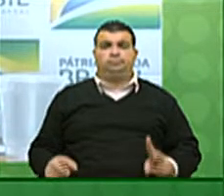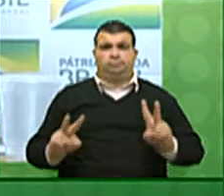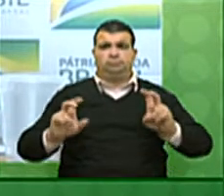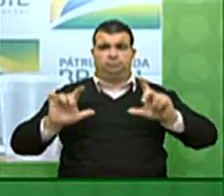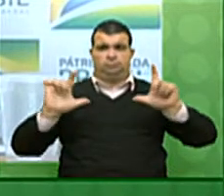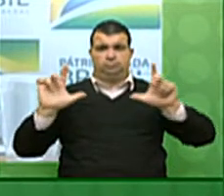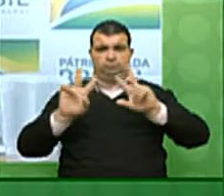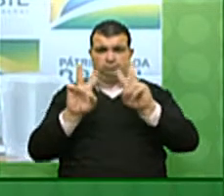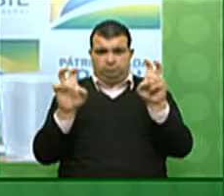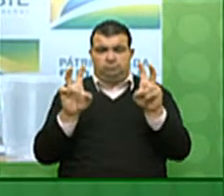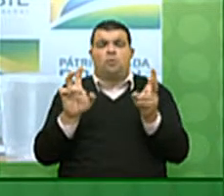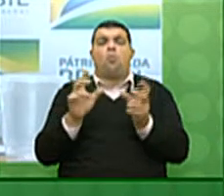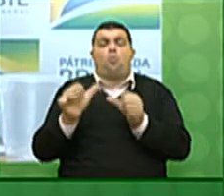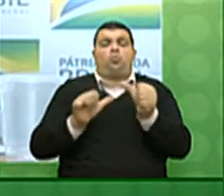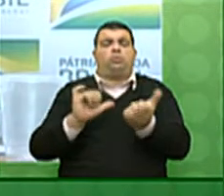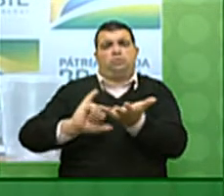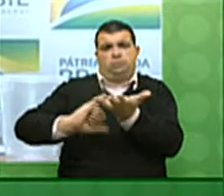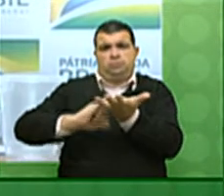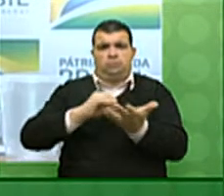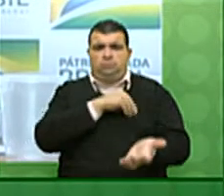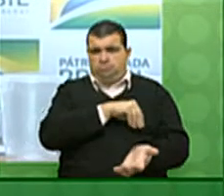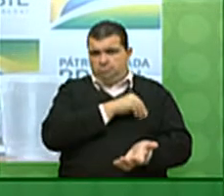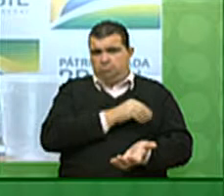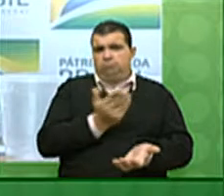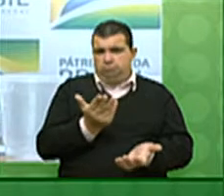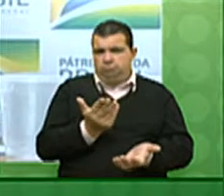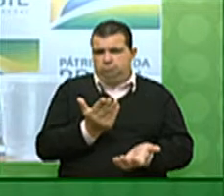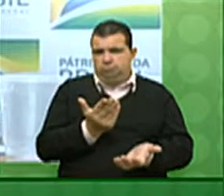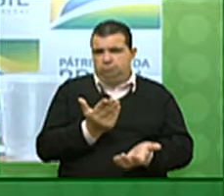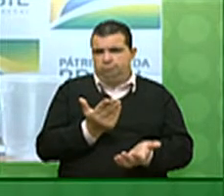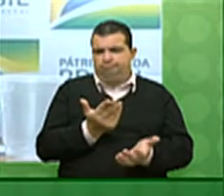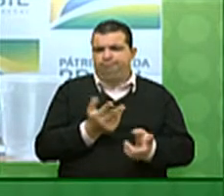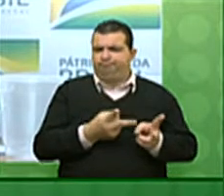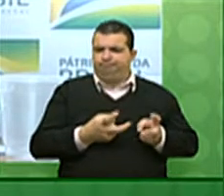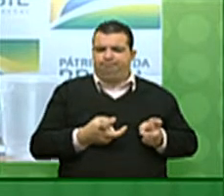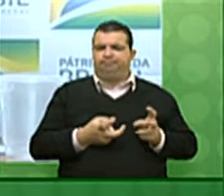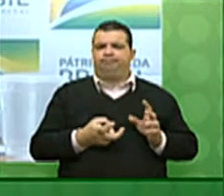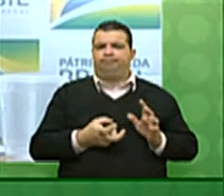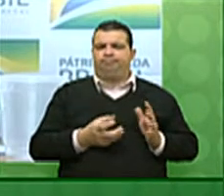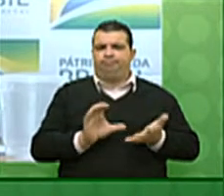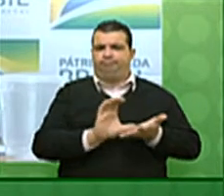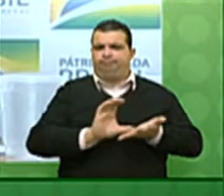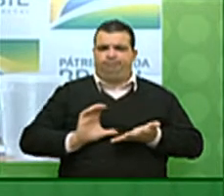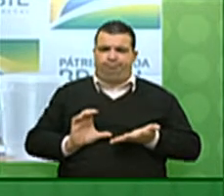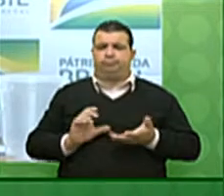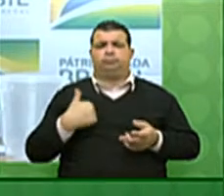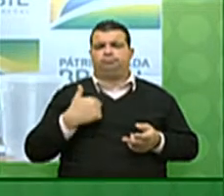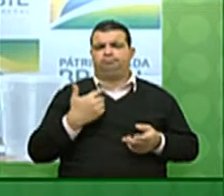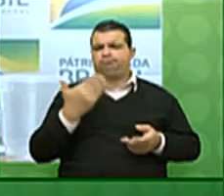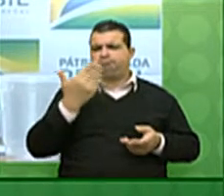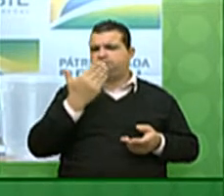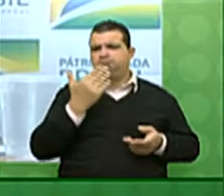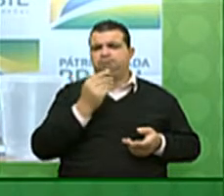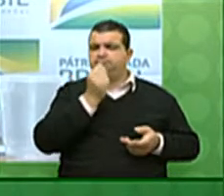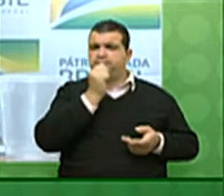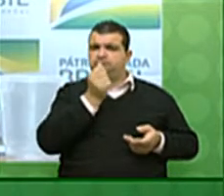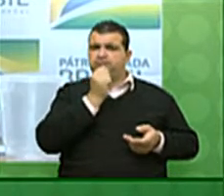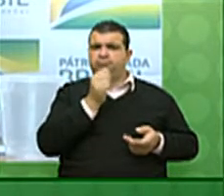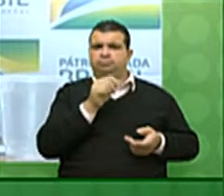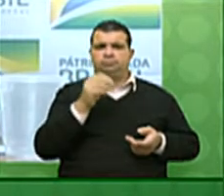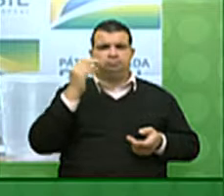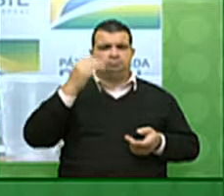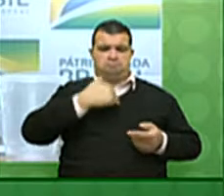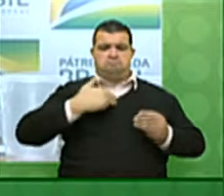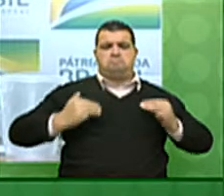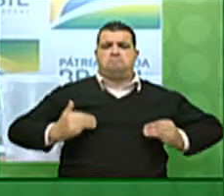mudança no imposto de renda, eu realmente não vi ainda o ministro Paulo Guedes discutir em relação ao